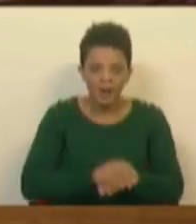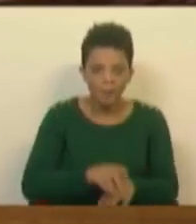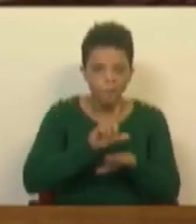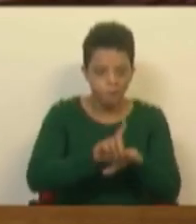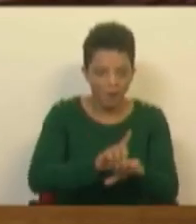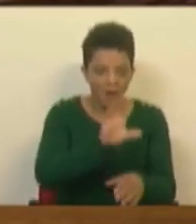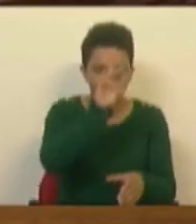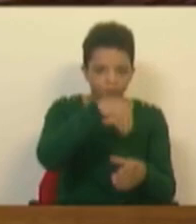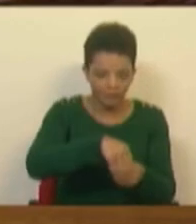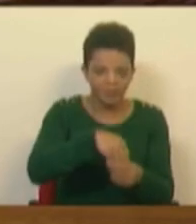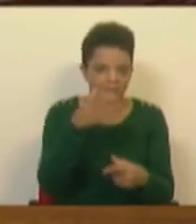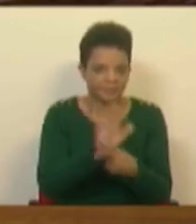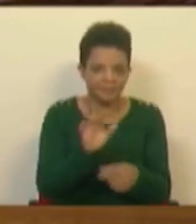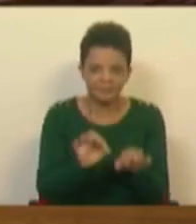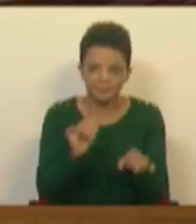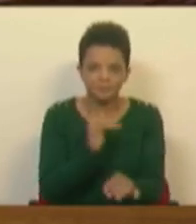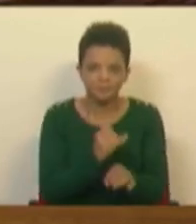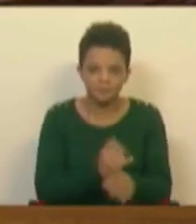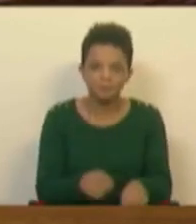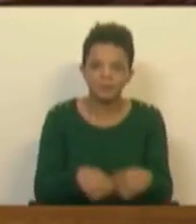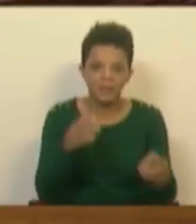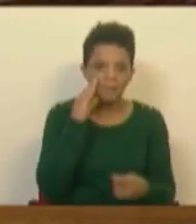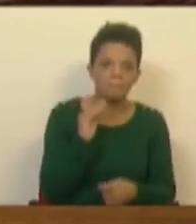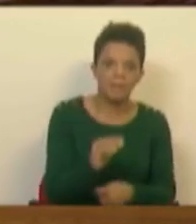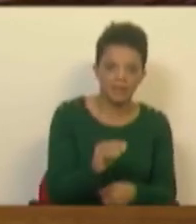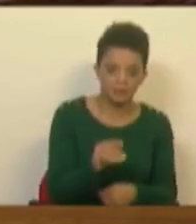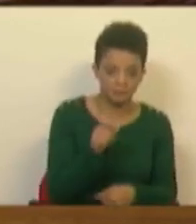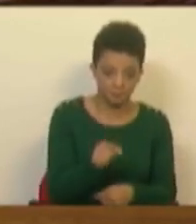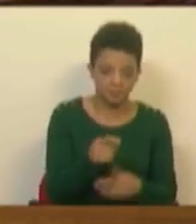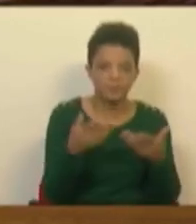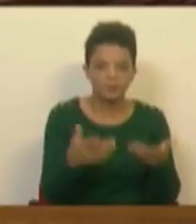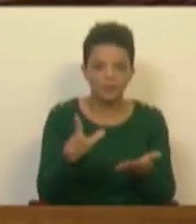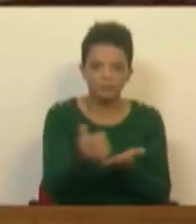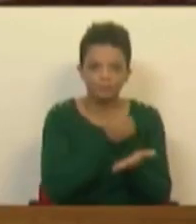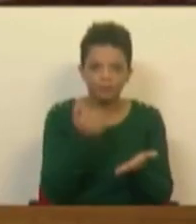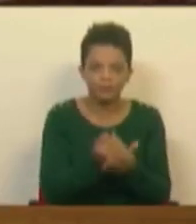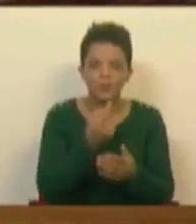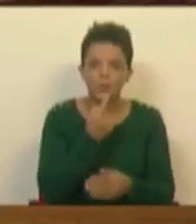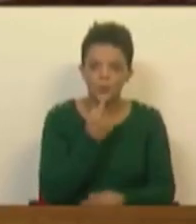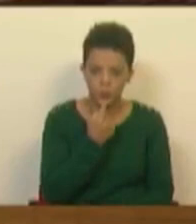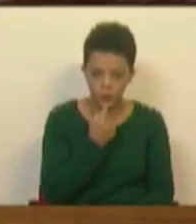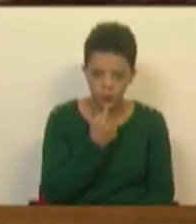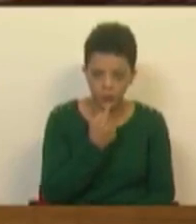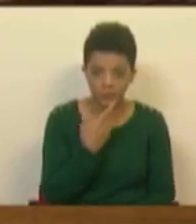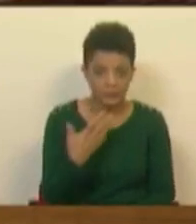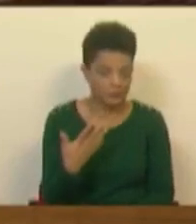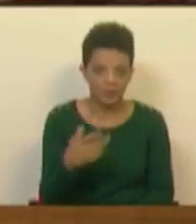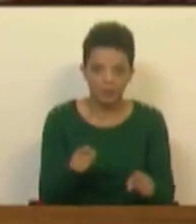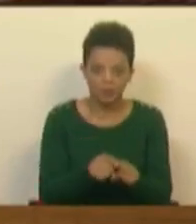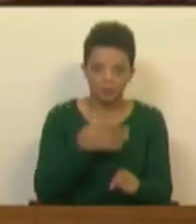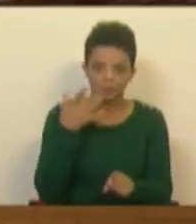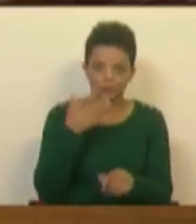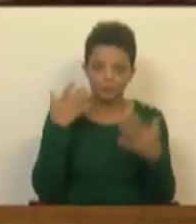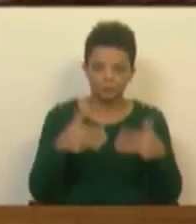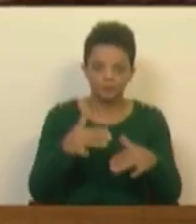LIVRE inclui, a exemplo de outros partidos, a banca, onde se fazem, neste momento, lucros extraordinários absolutamente obscenos.